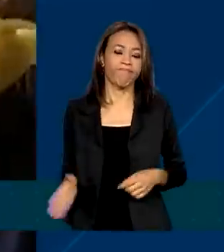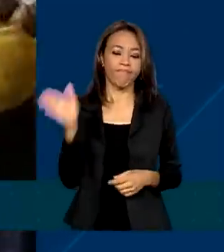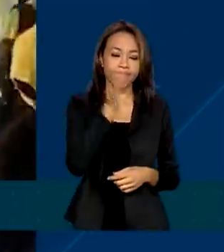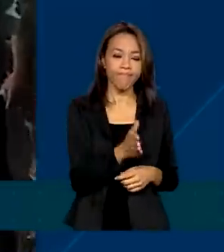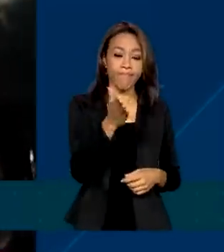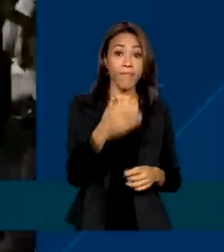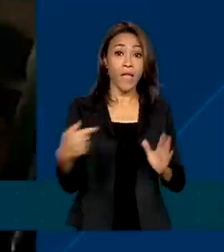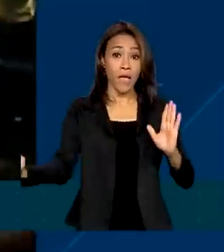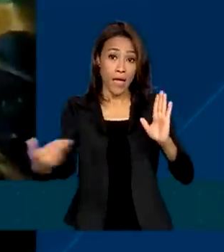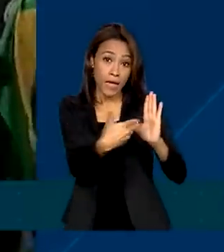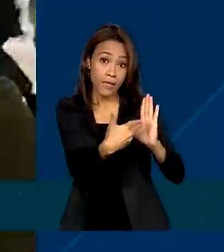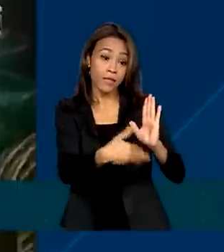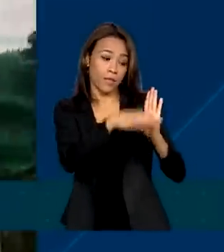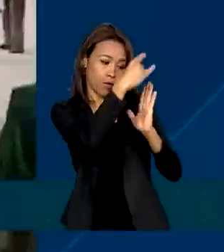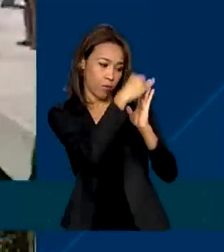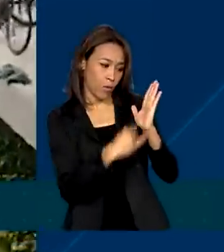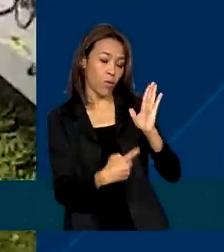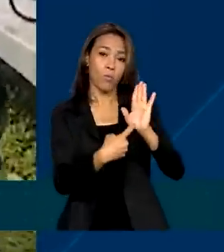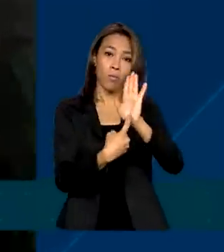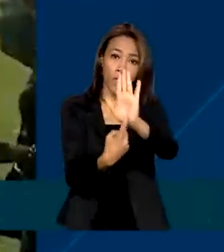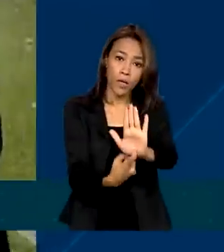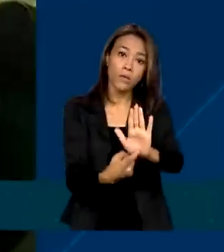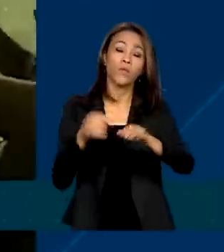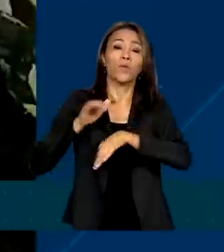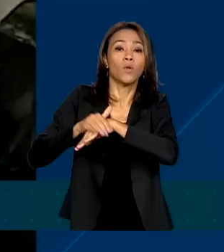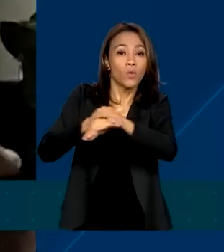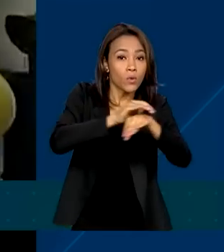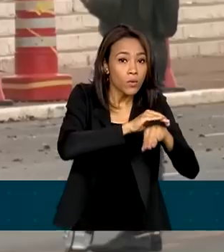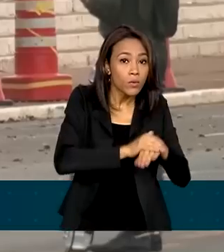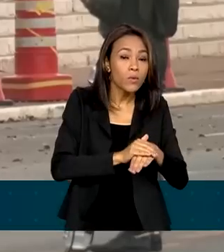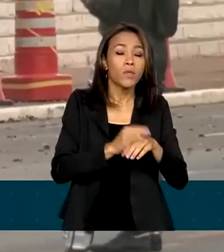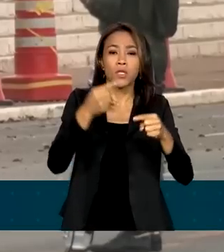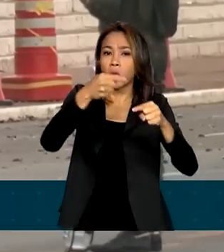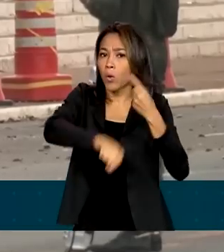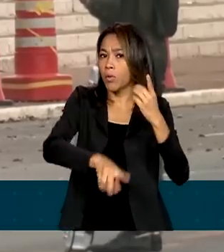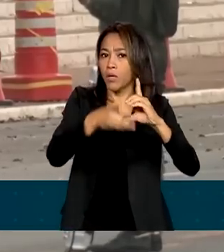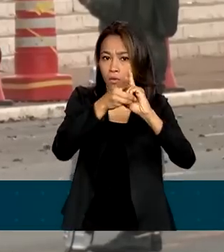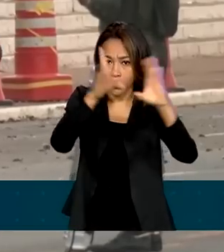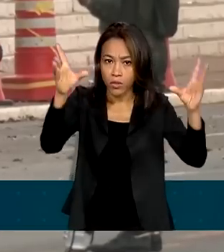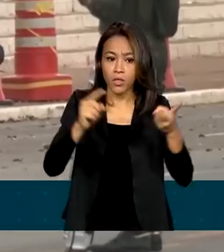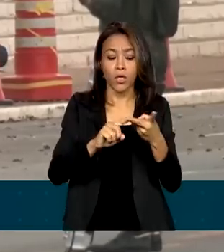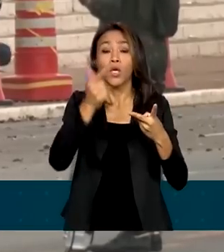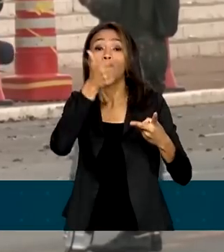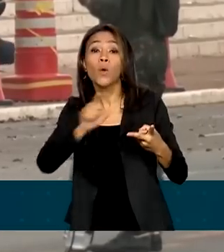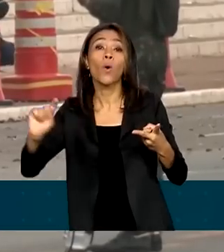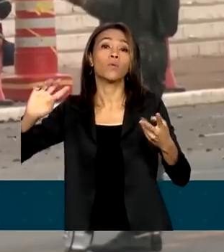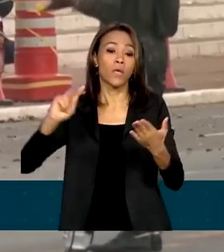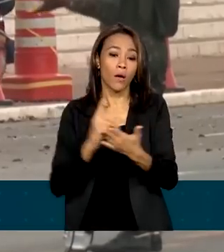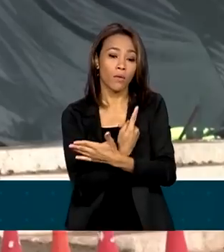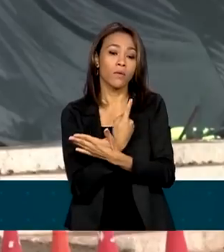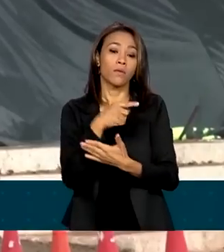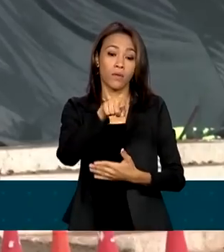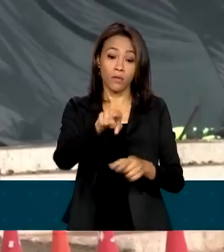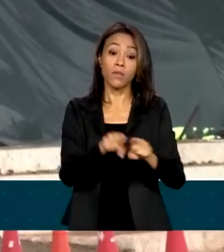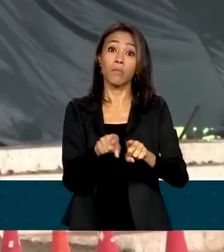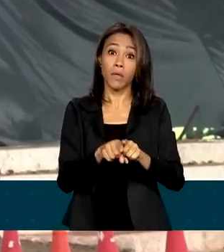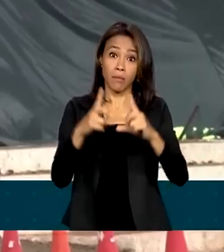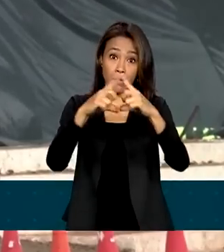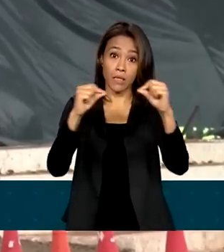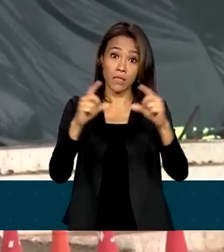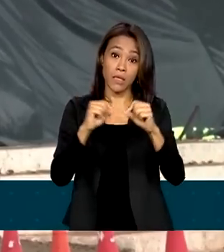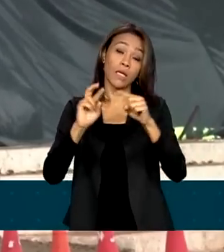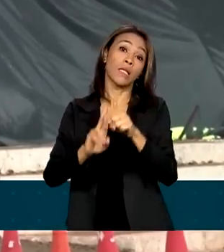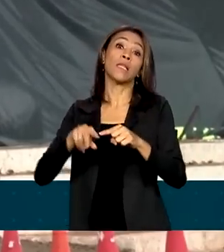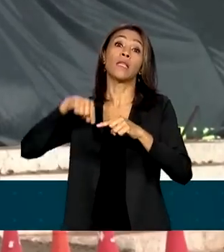segundo o documento, tanto os atos antidemocráticos do dia 8, quanto os outros eventos que ocorreram em Brasília após o